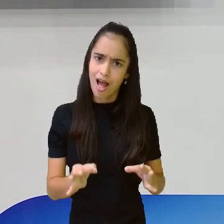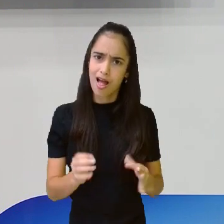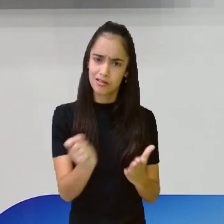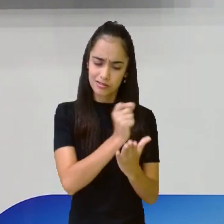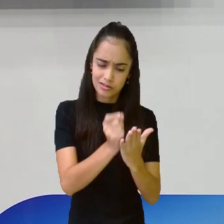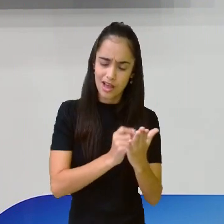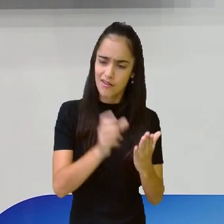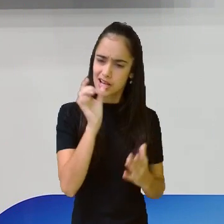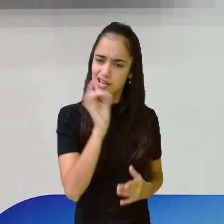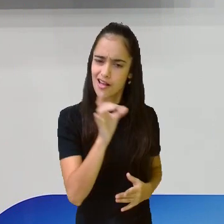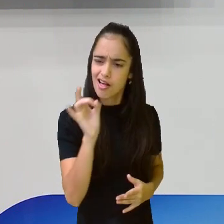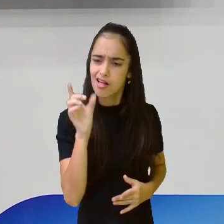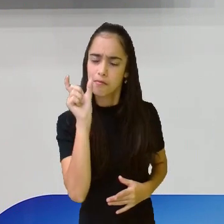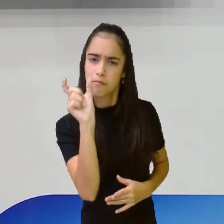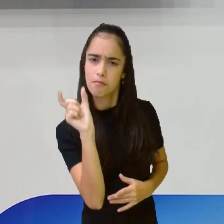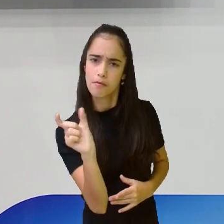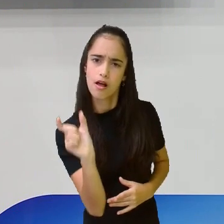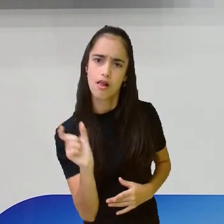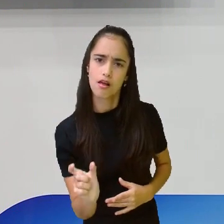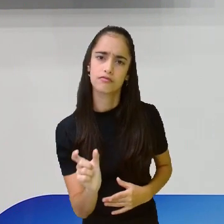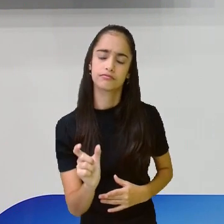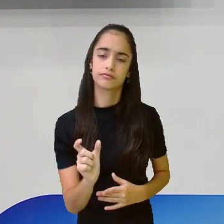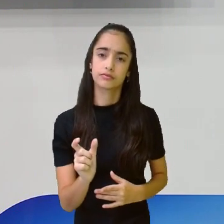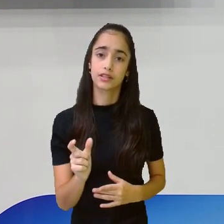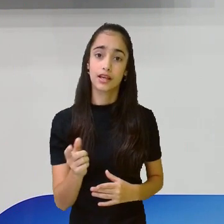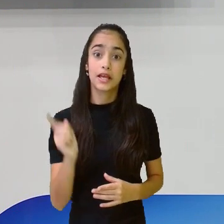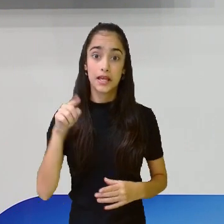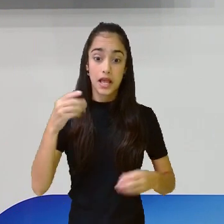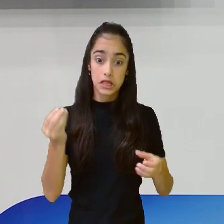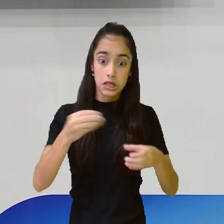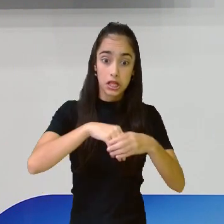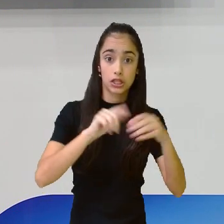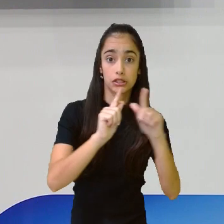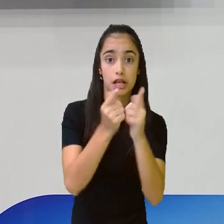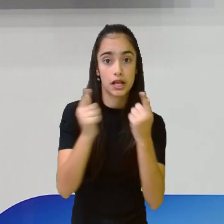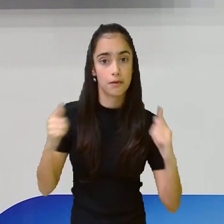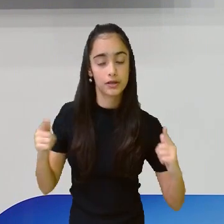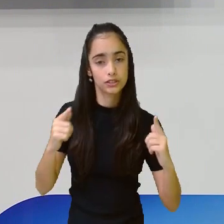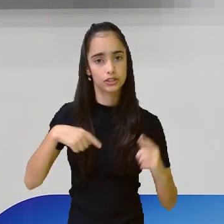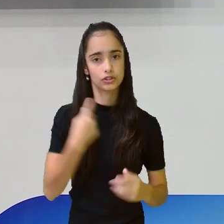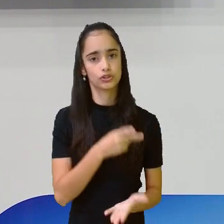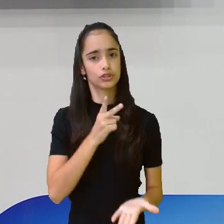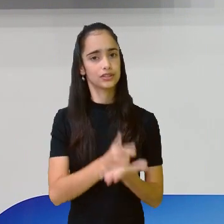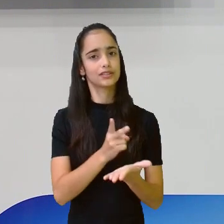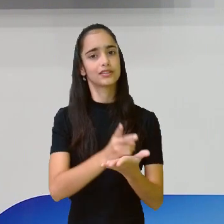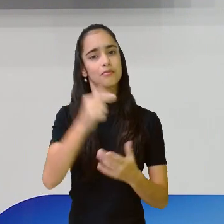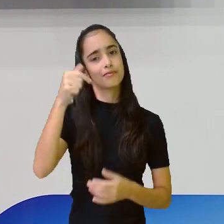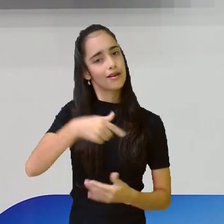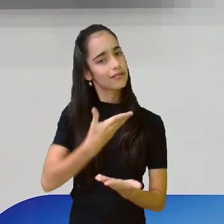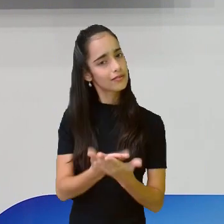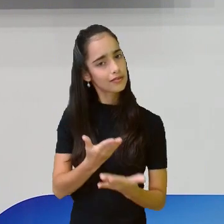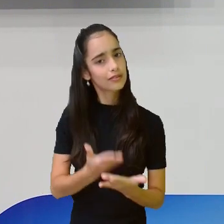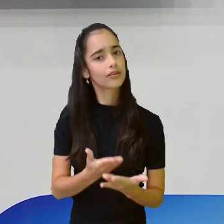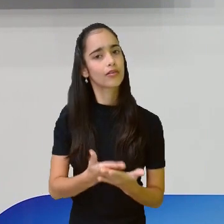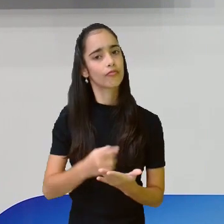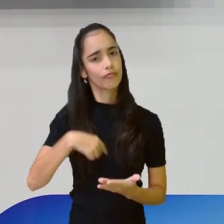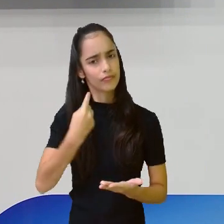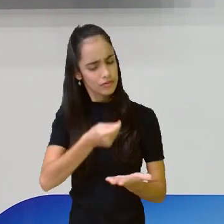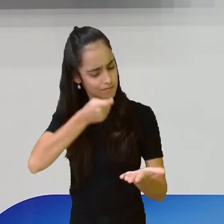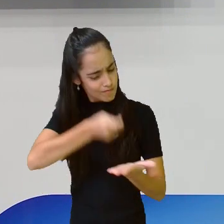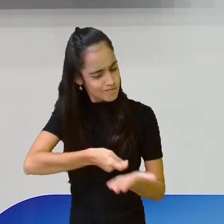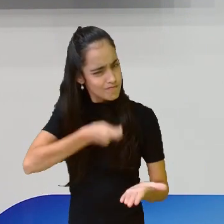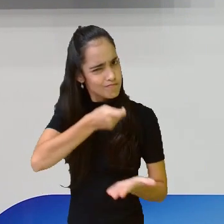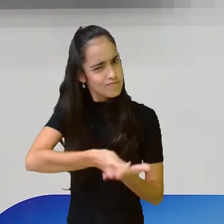gramática e a forma gramatical, que sempre aqui nas aulas a gente está batendo em cima disso,